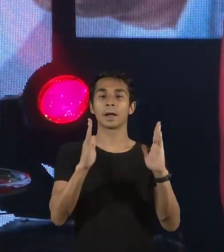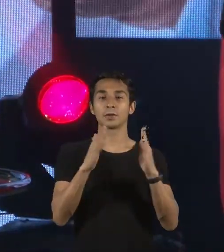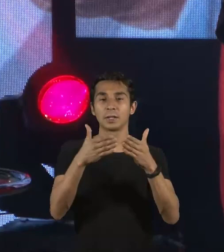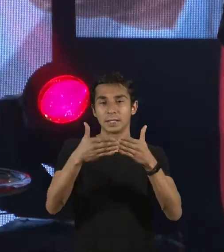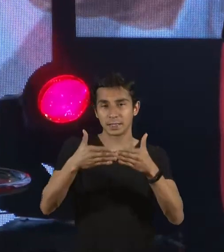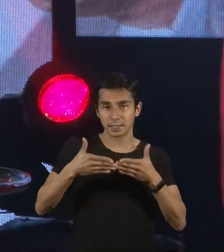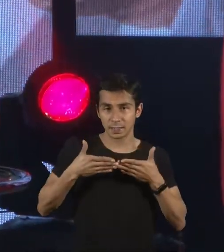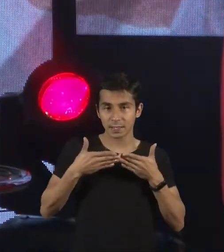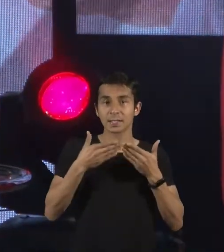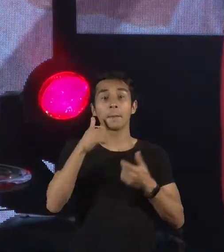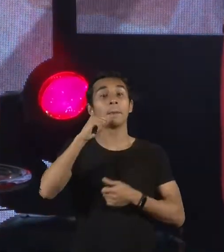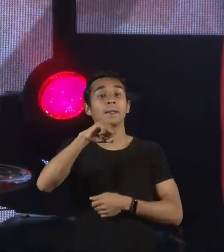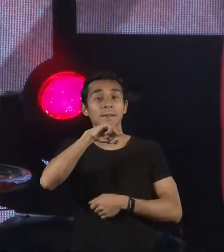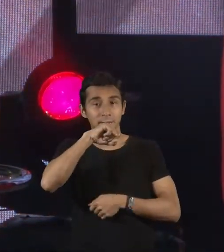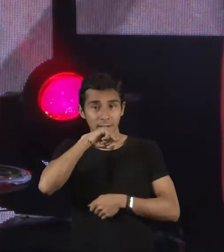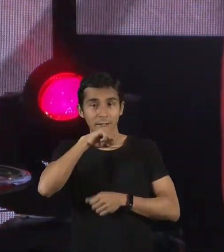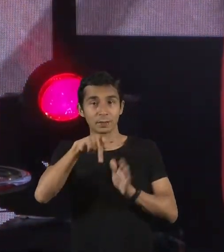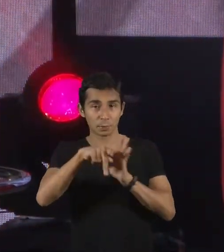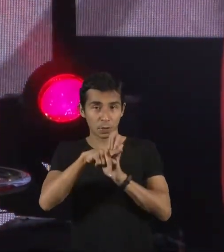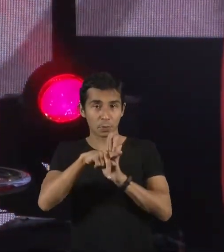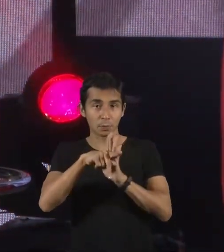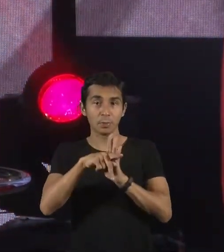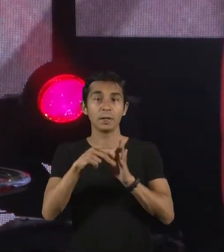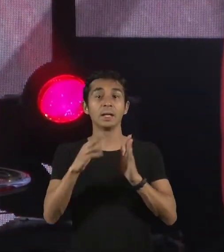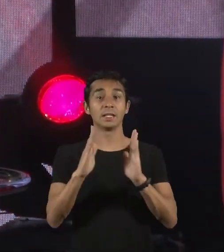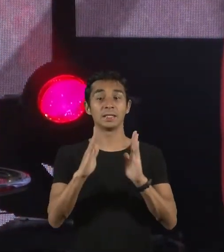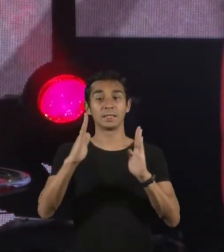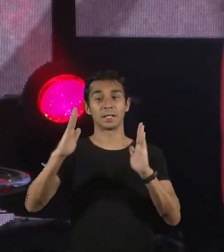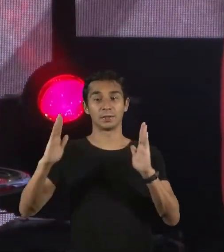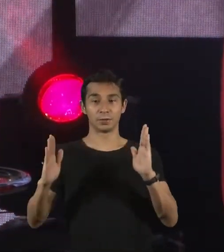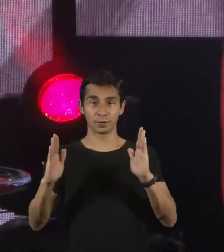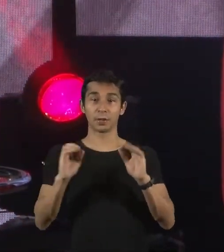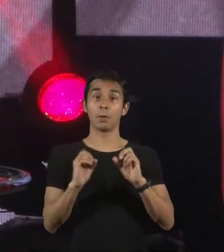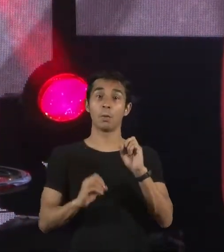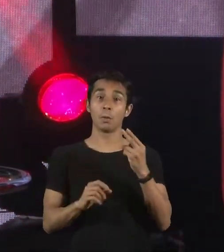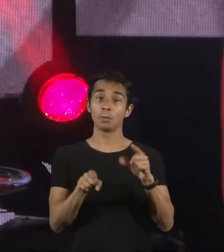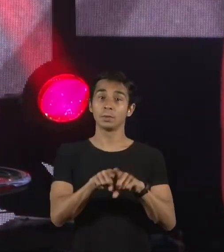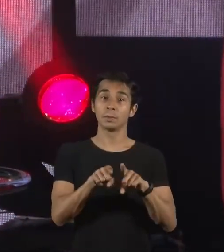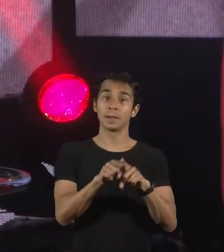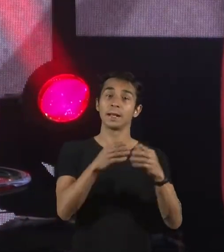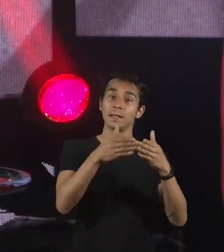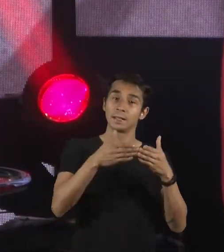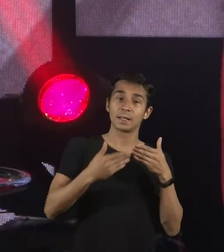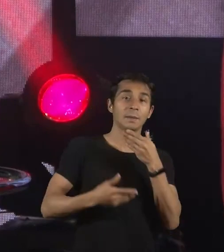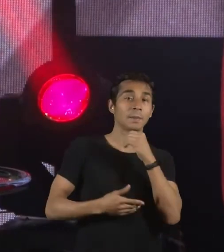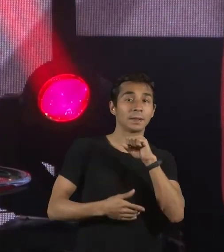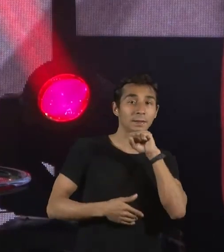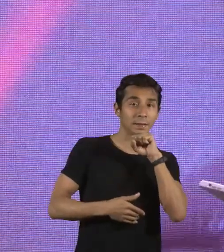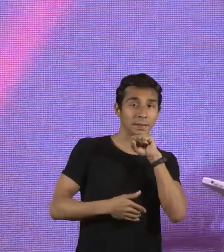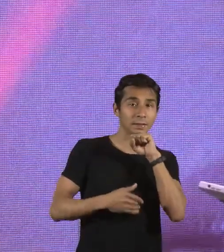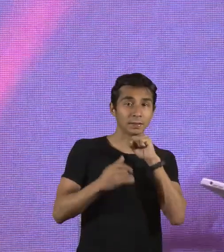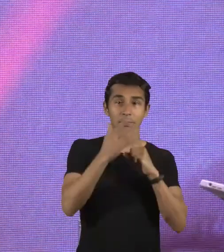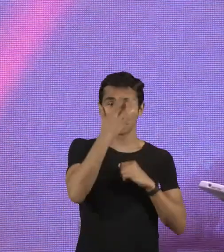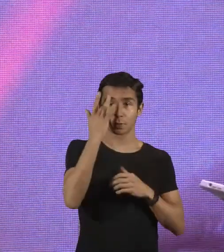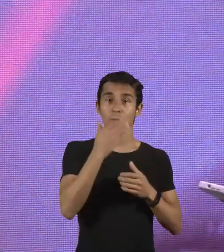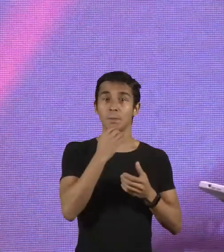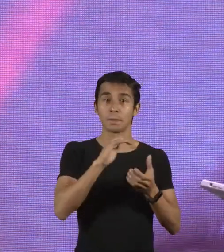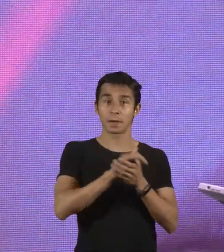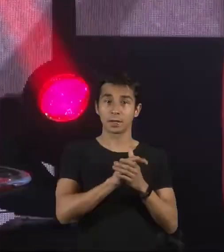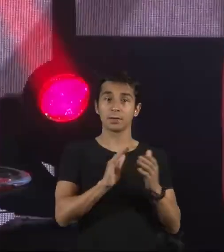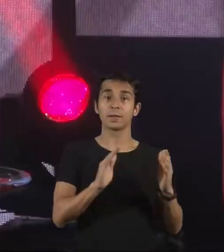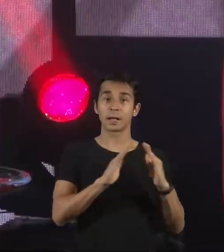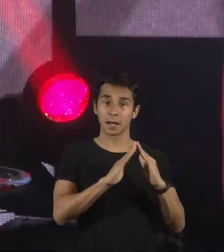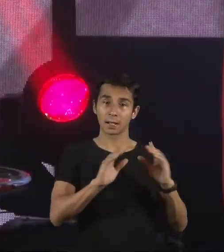de paternidade são muito importantes. Ter seu companheiro, alguém em casa, te ajudando nesses momentos é